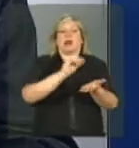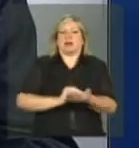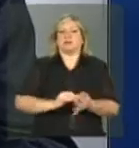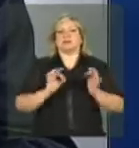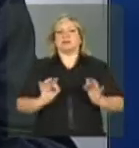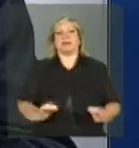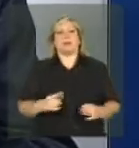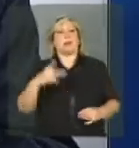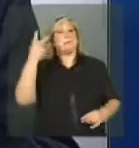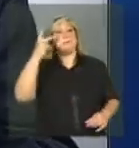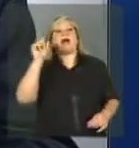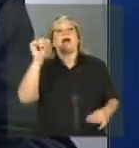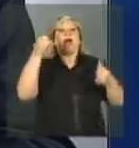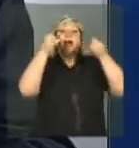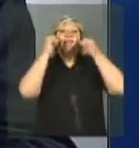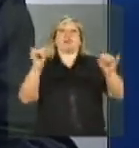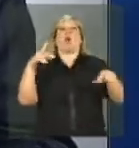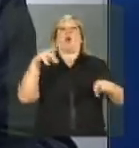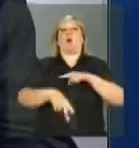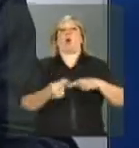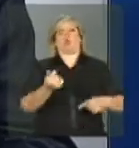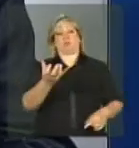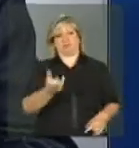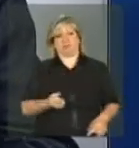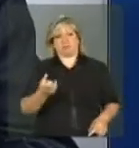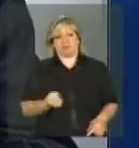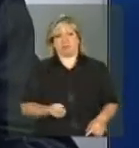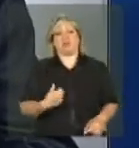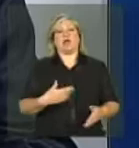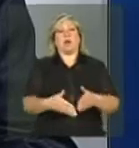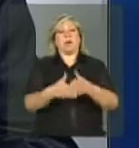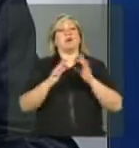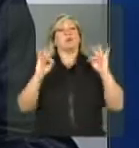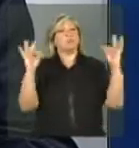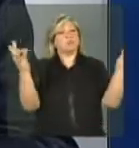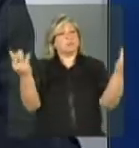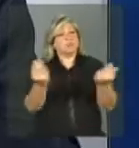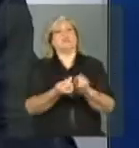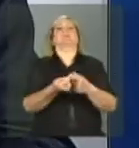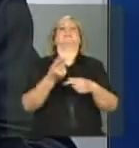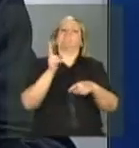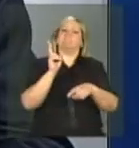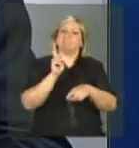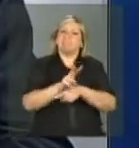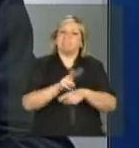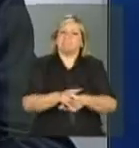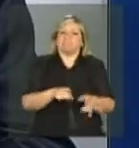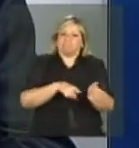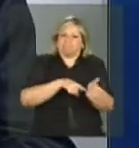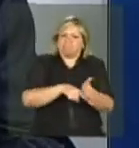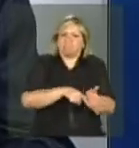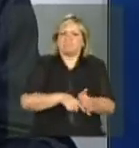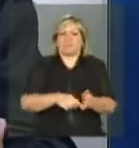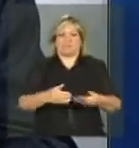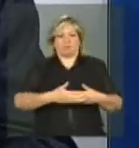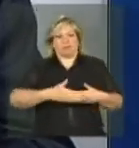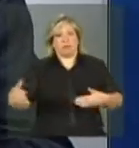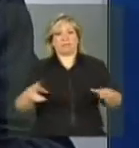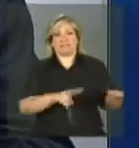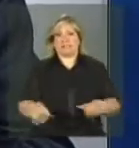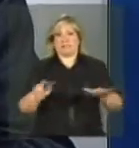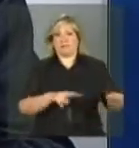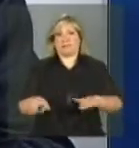municipais, estaduais, de educação e assistência que estão nos acompanhando, que façam esta iniciativa forte nos próximos semanas